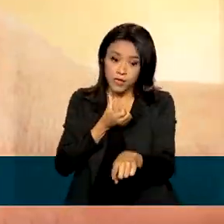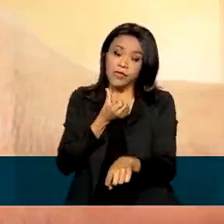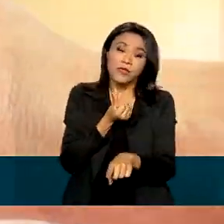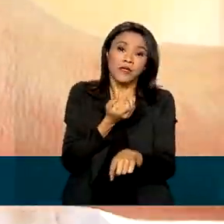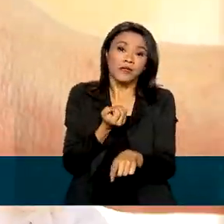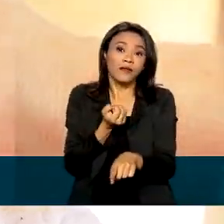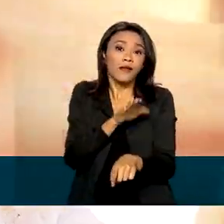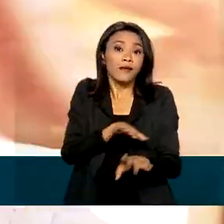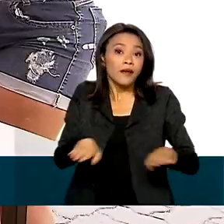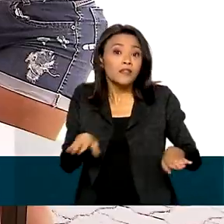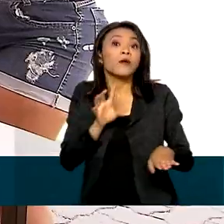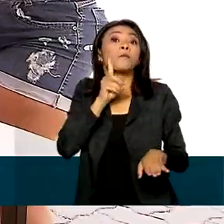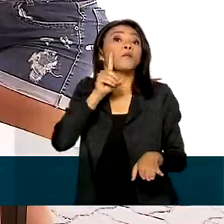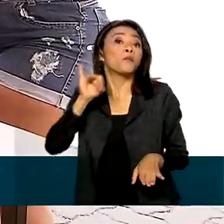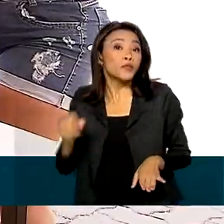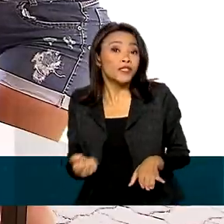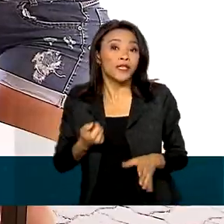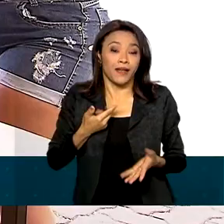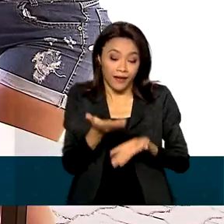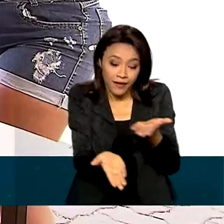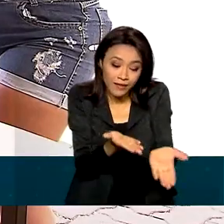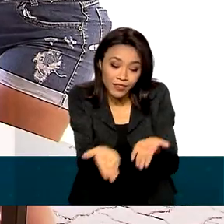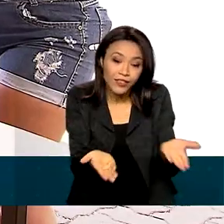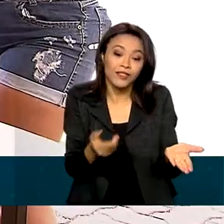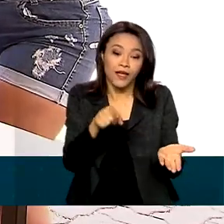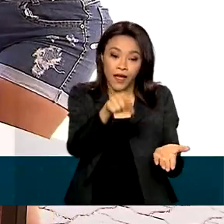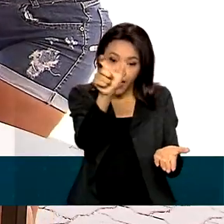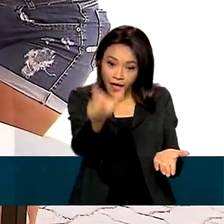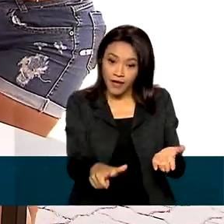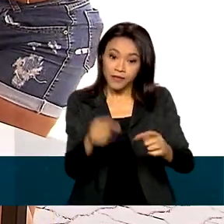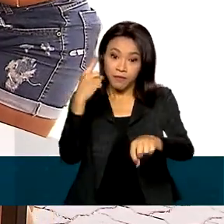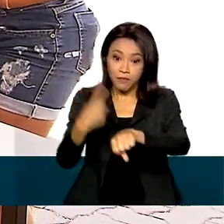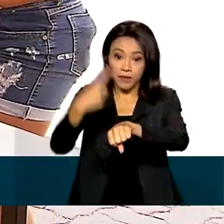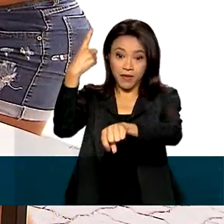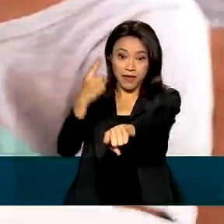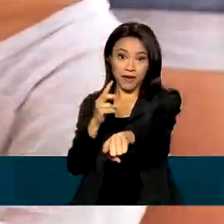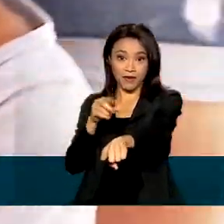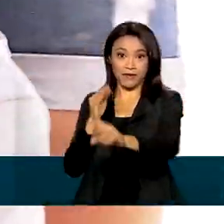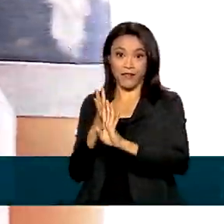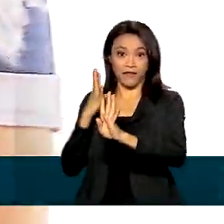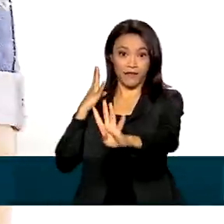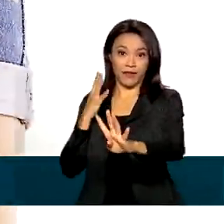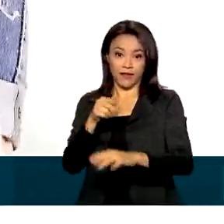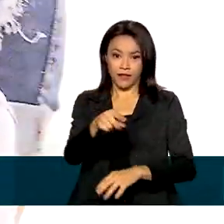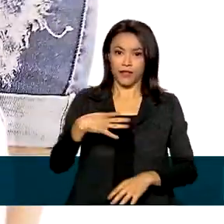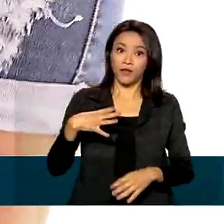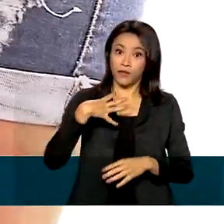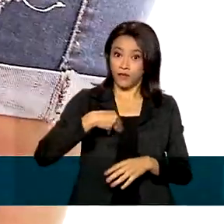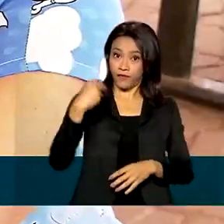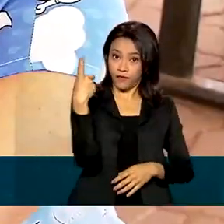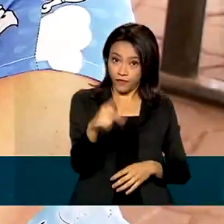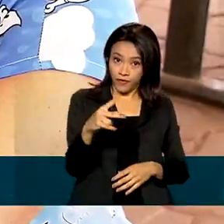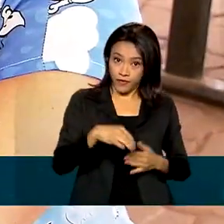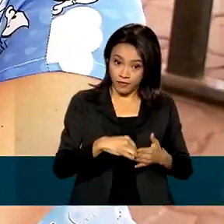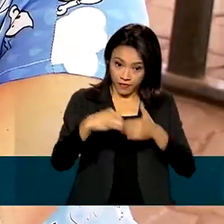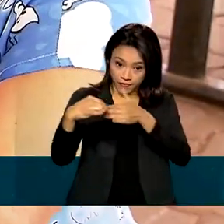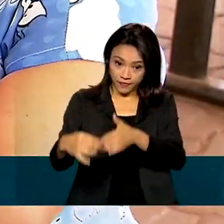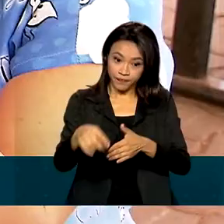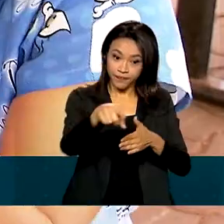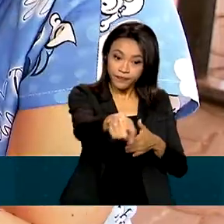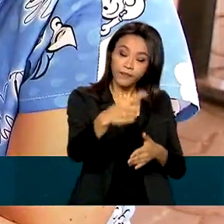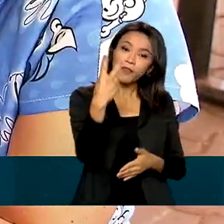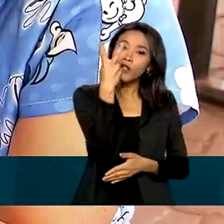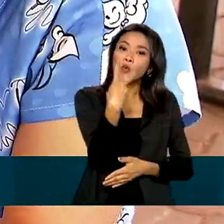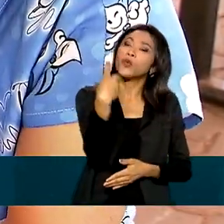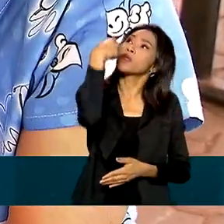são atendidas por dia. Cristina chegou cedo para ser uma das primeiras da fila. Ela trouxe a pequena Sofia para tomar as duas